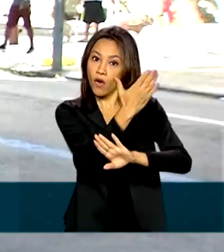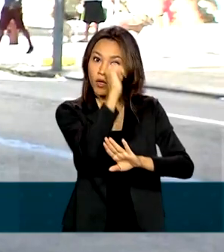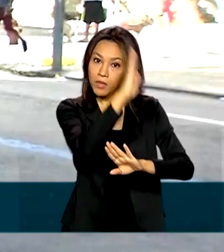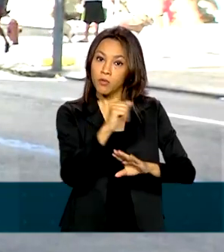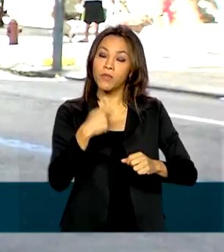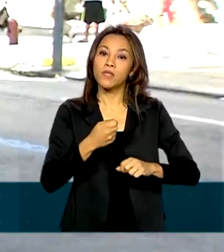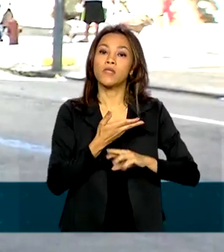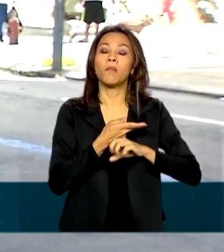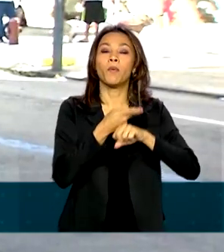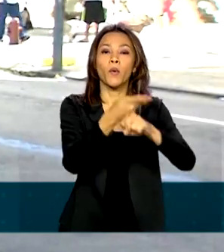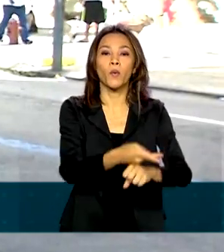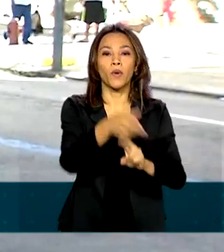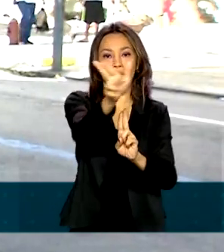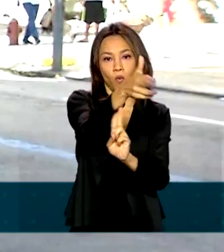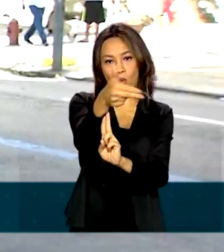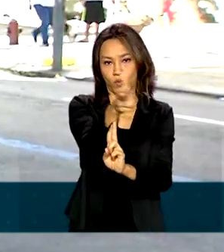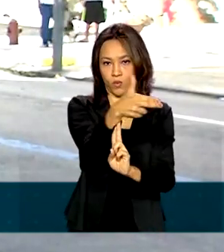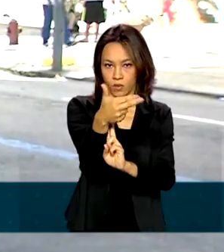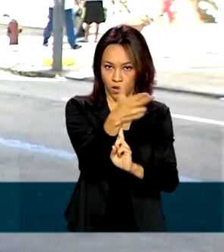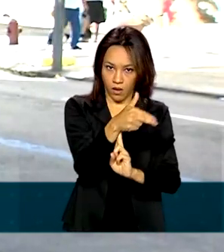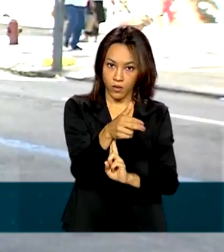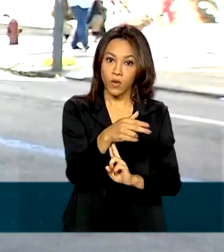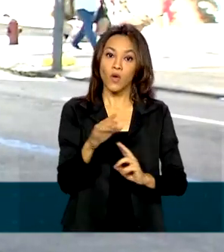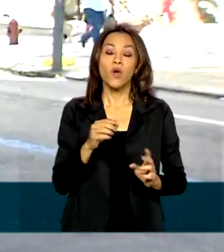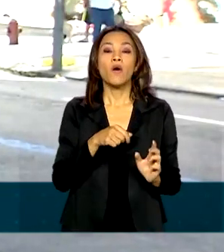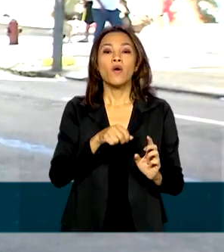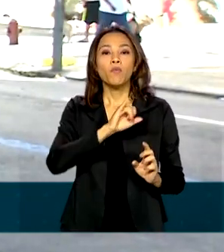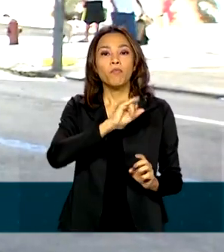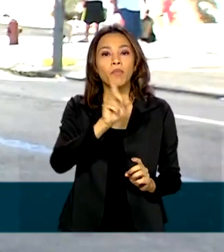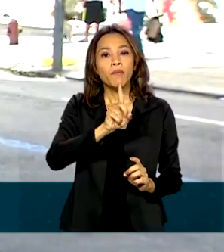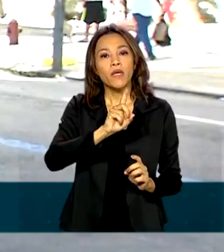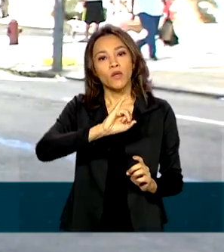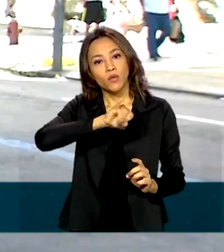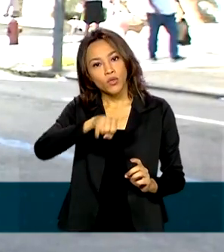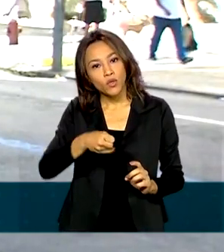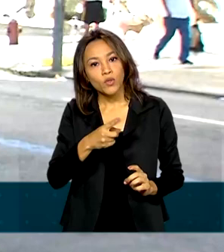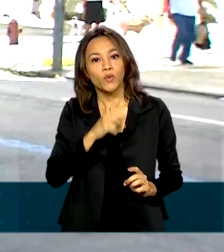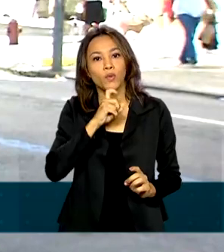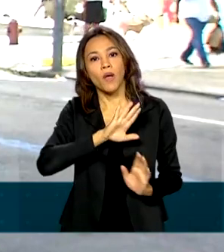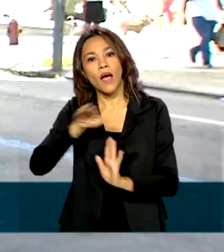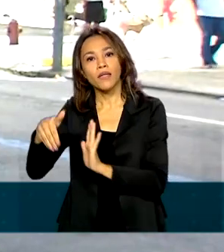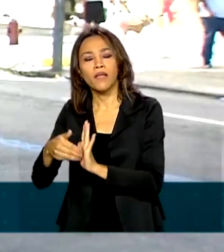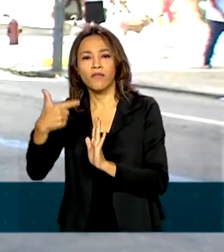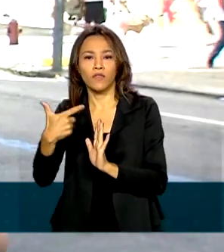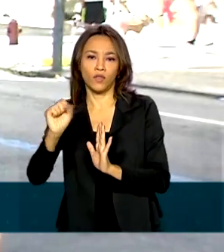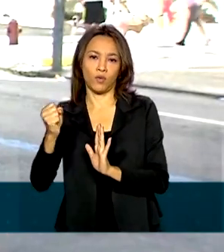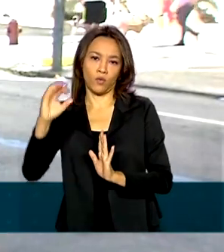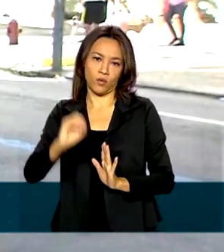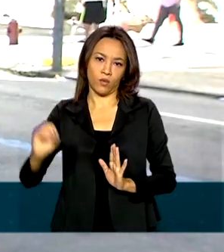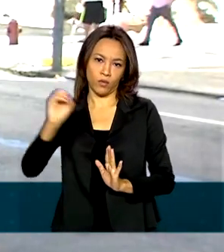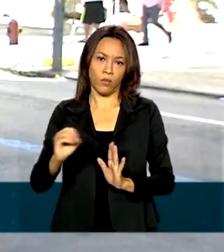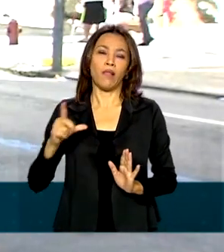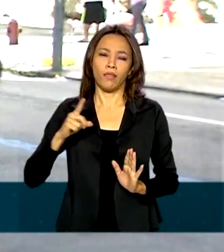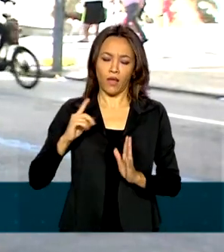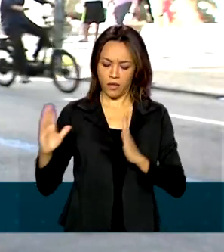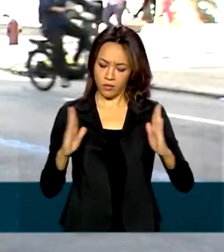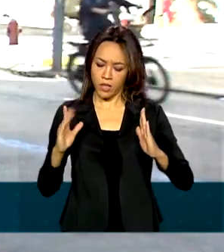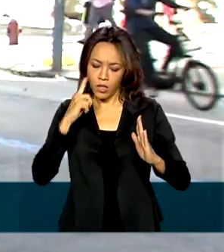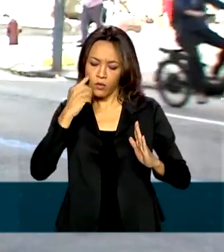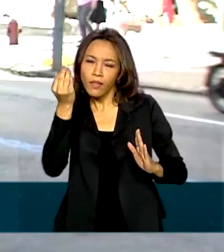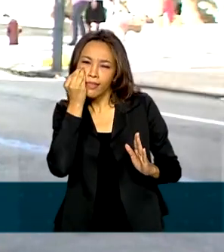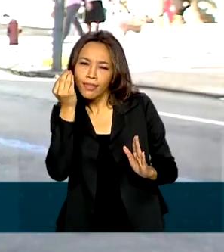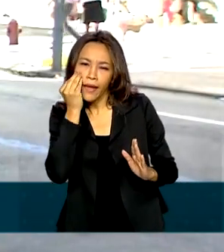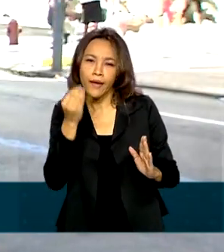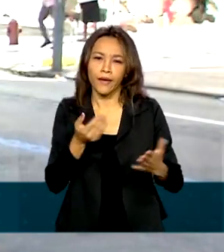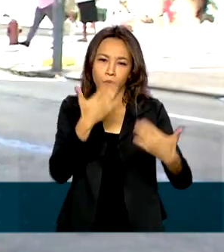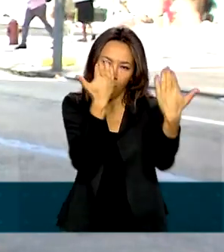seleção para ingresso nas Forças Armadas será de 1º de julho a 28 de outubro. Os candidatos passam por testes de conhecimentos